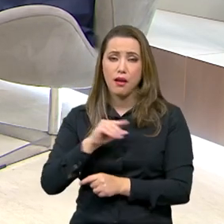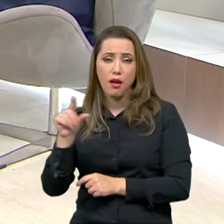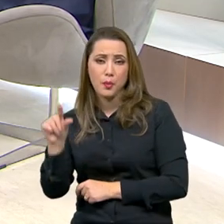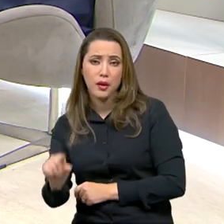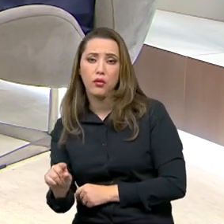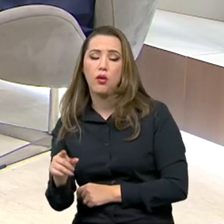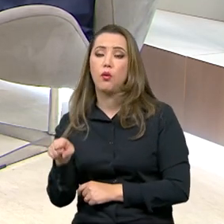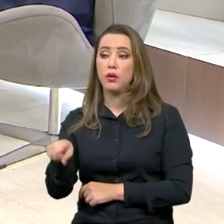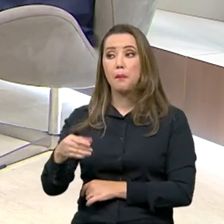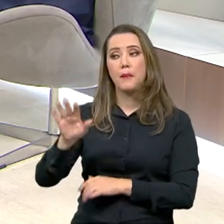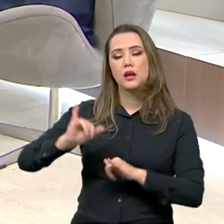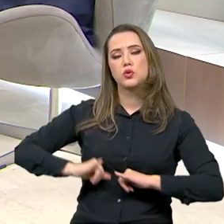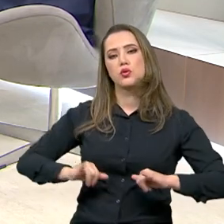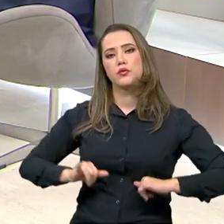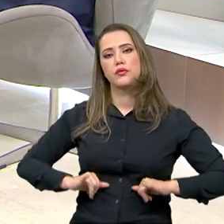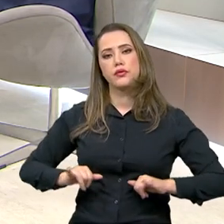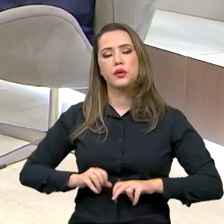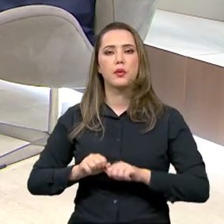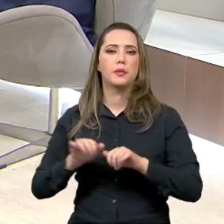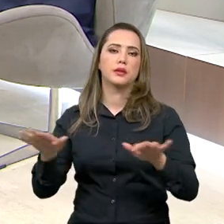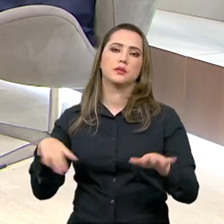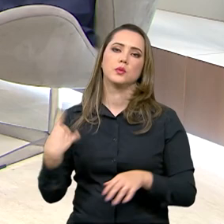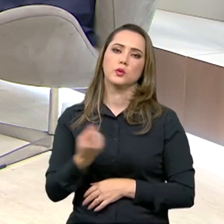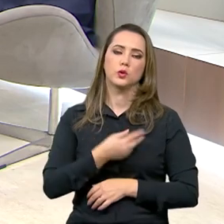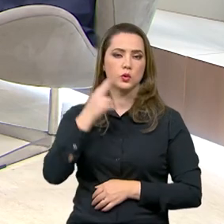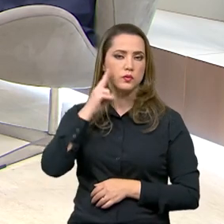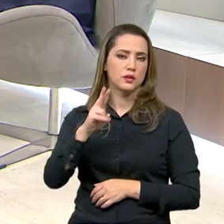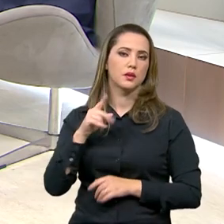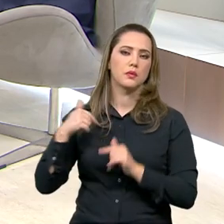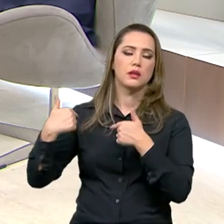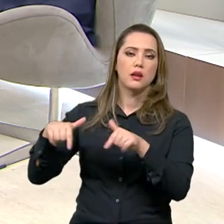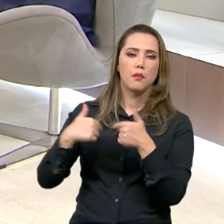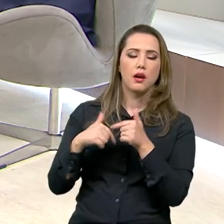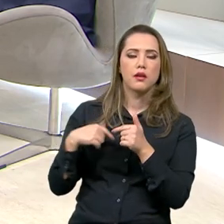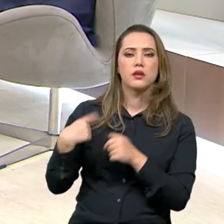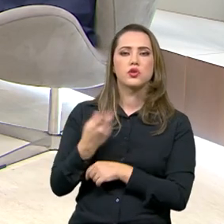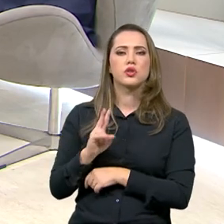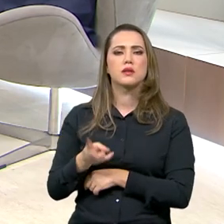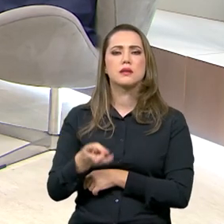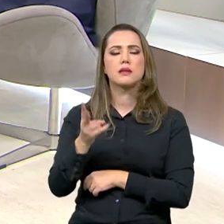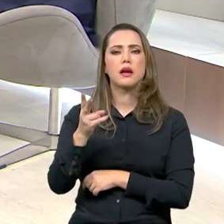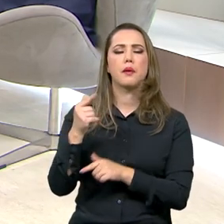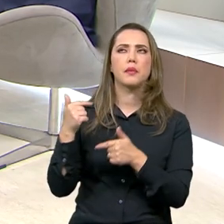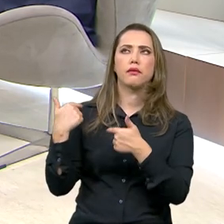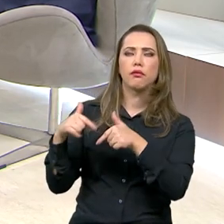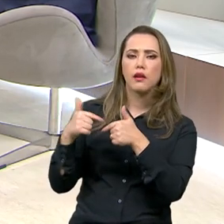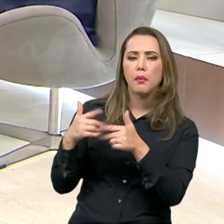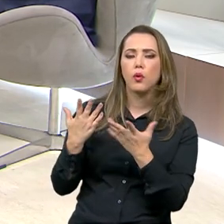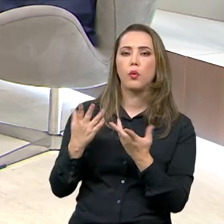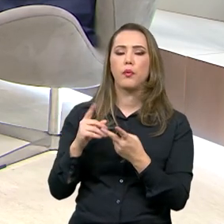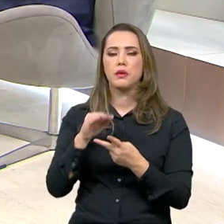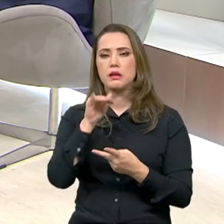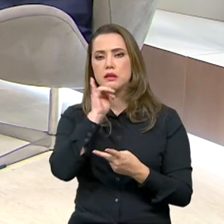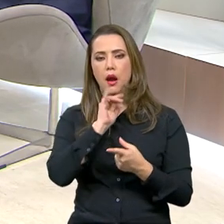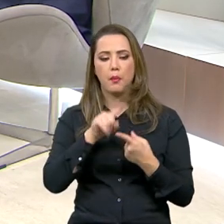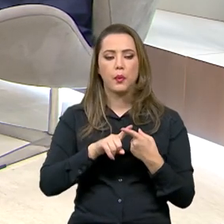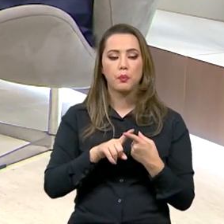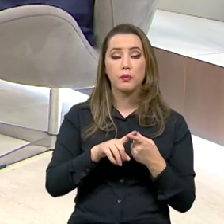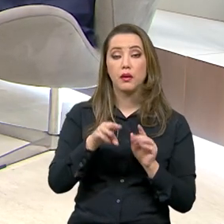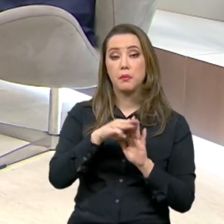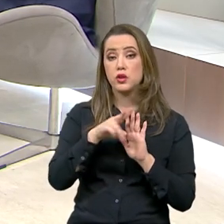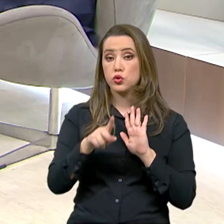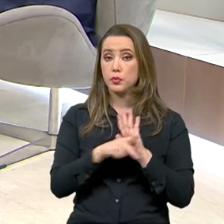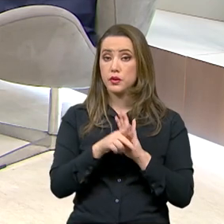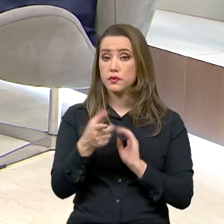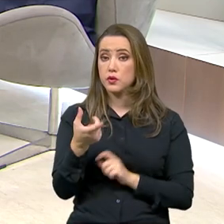sofreu com a pandemia. E também vem de medidas que a gente tem historicamente adotado. Então, a gente editou, por exemplo, uma medida provisória em 2020,